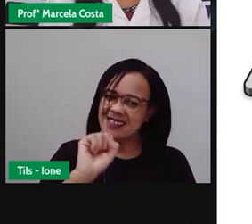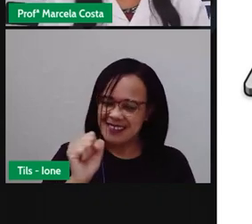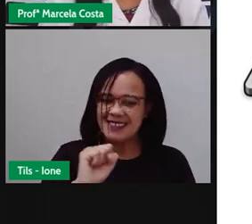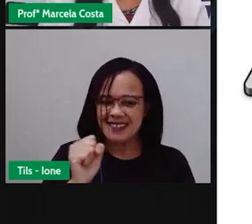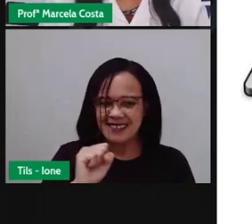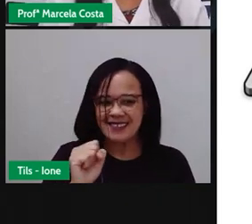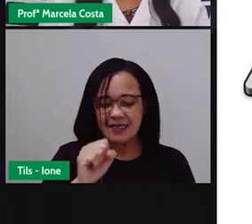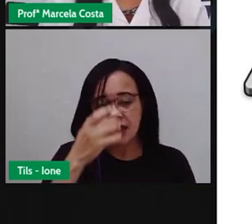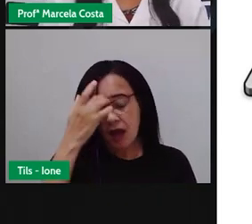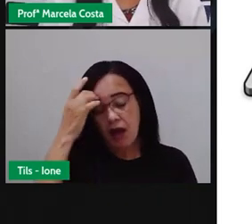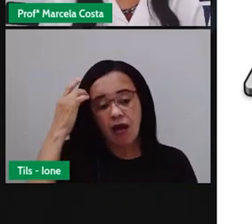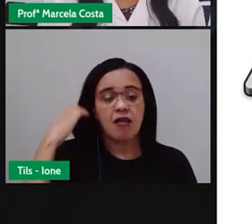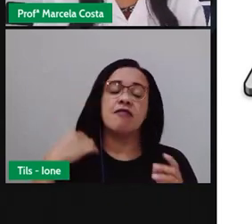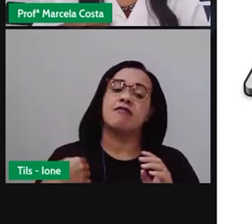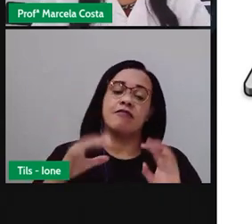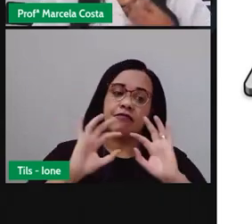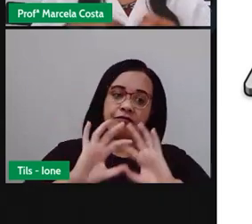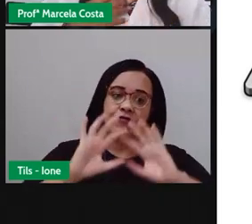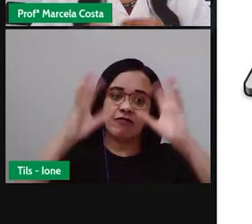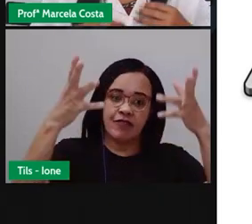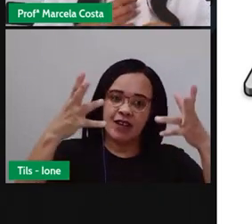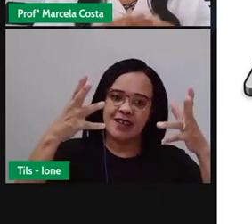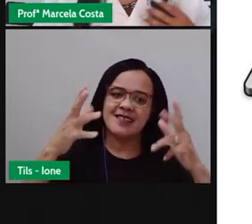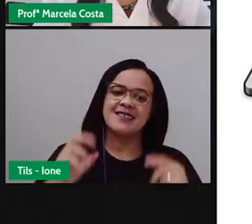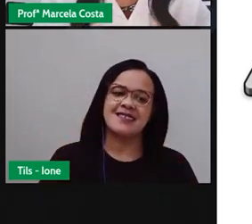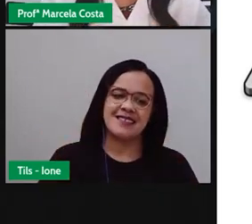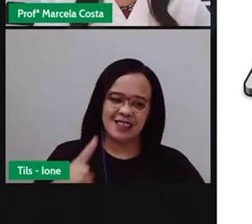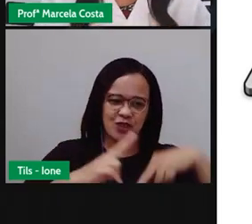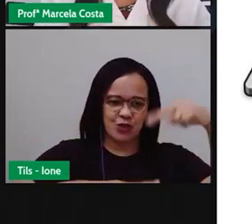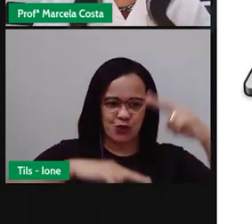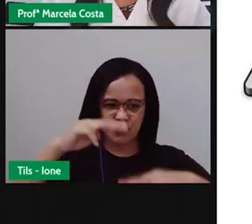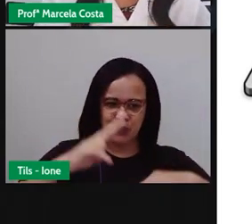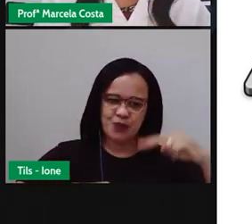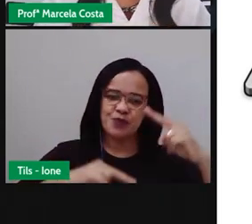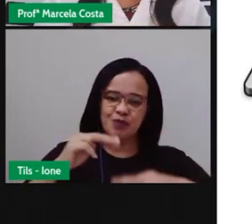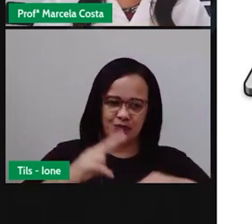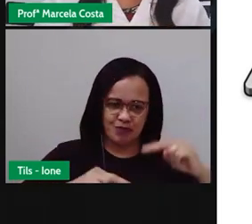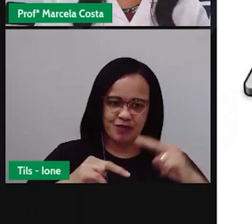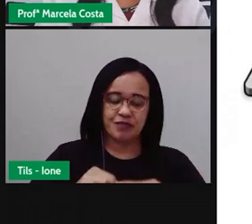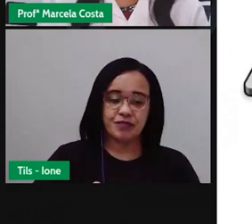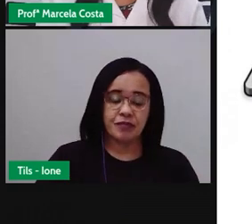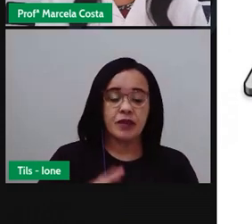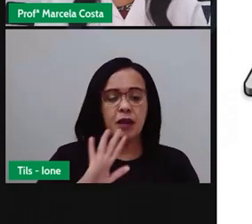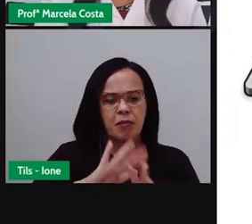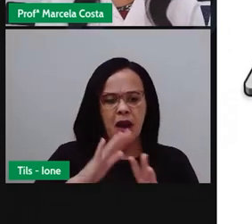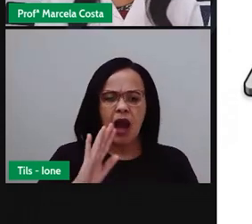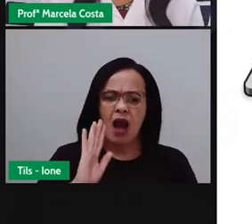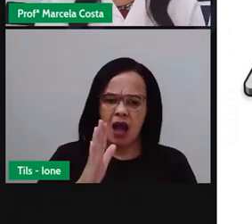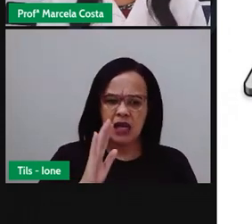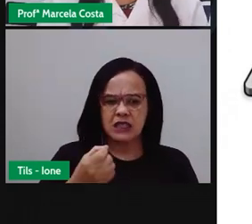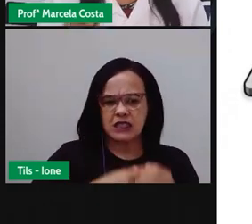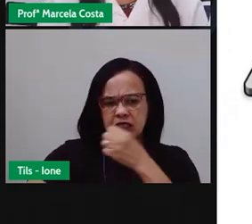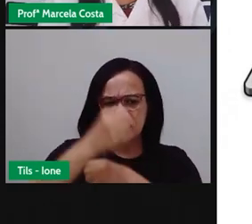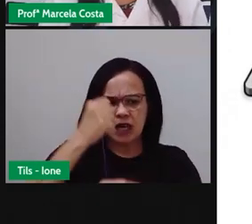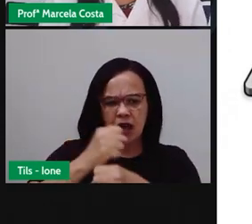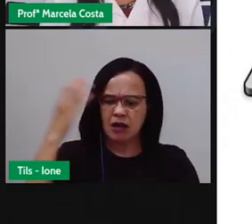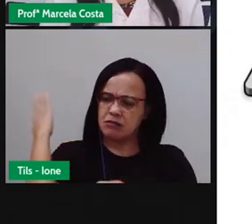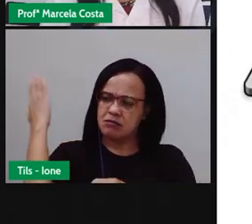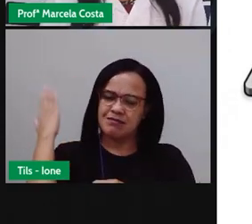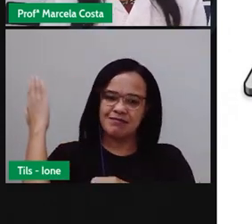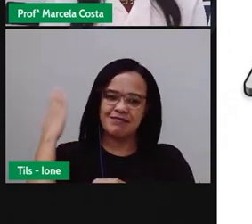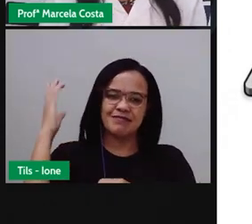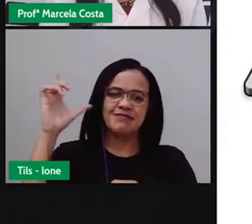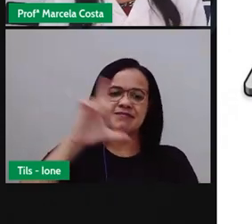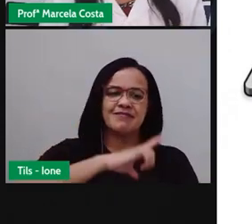os festejos de Minas. E, nos outros anos, ocorriam principalmente